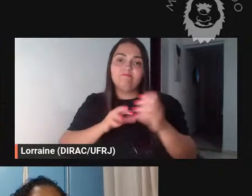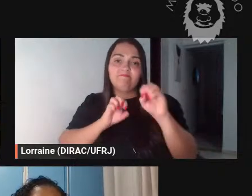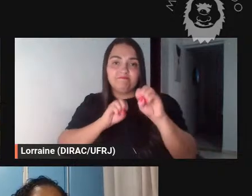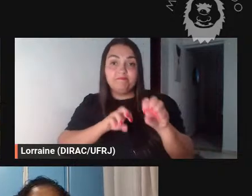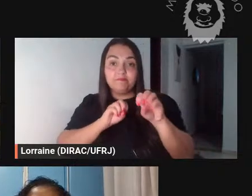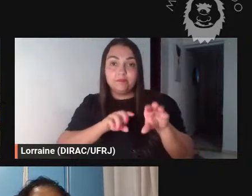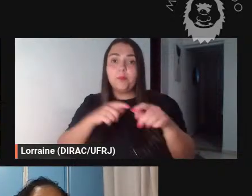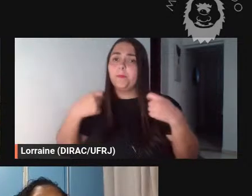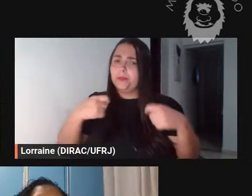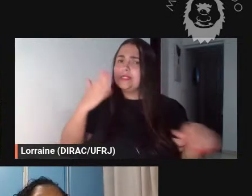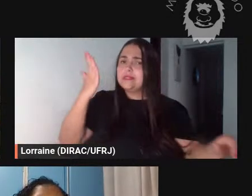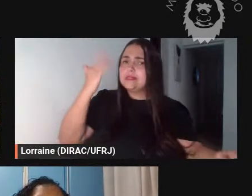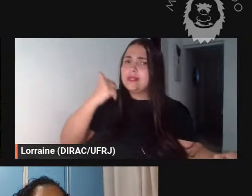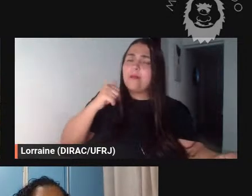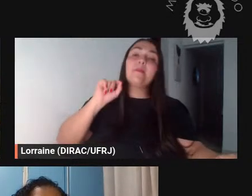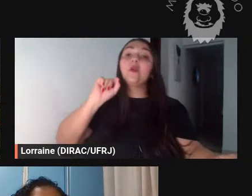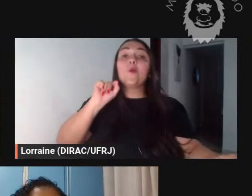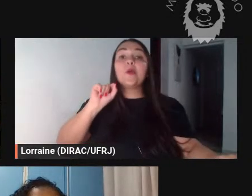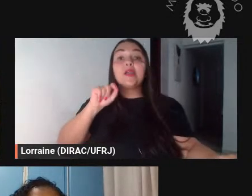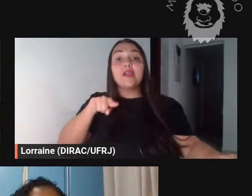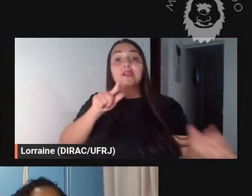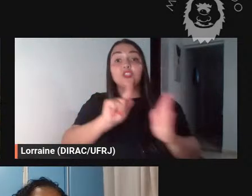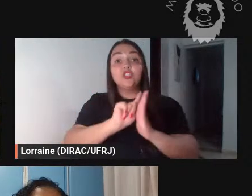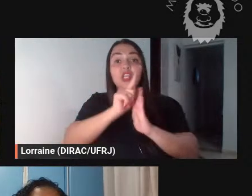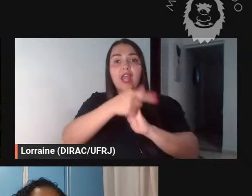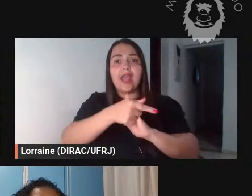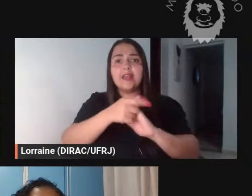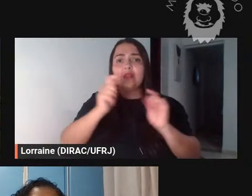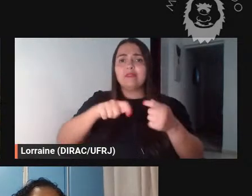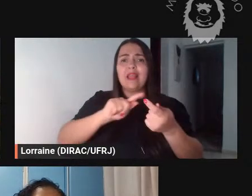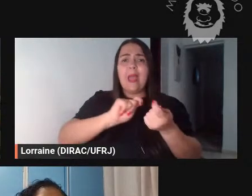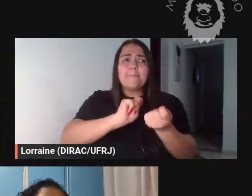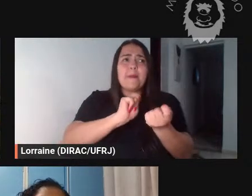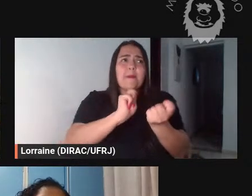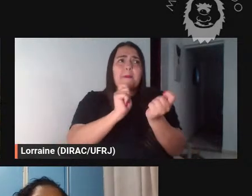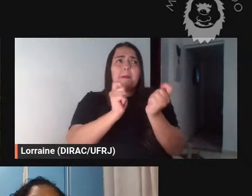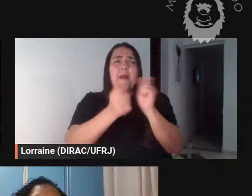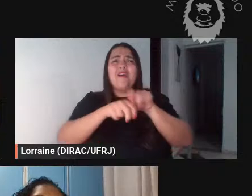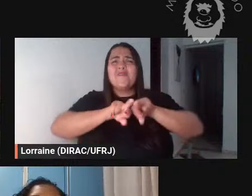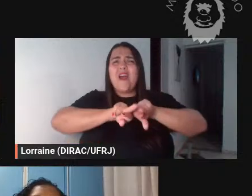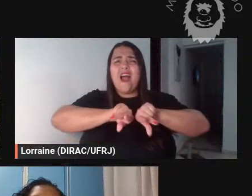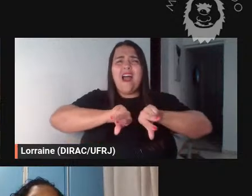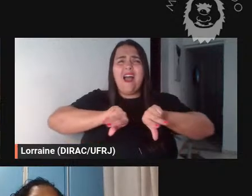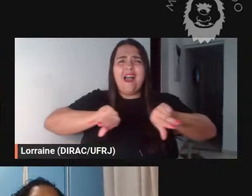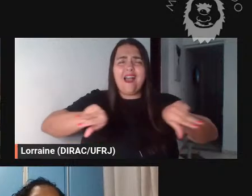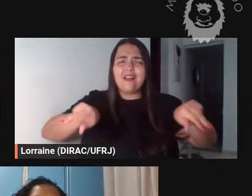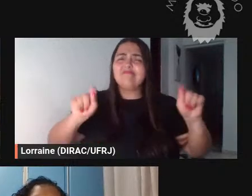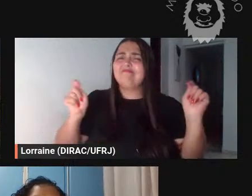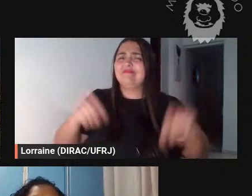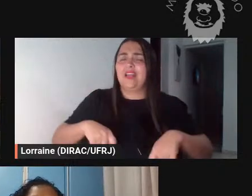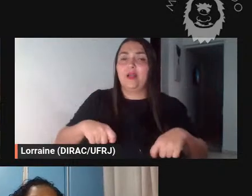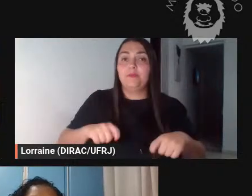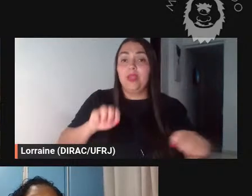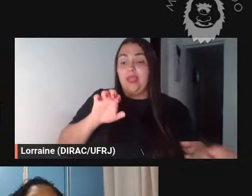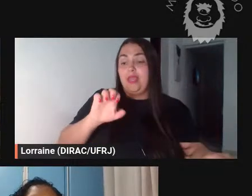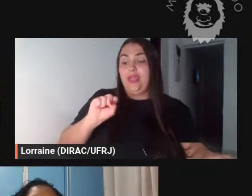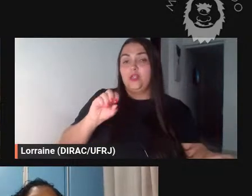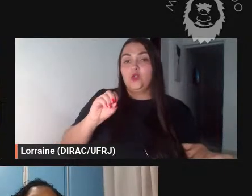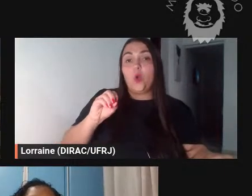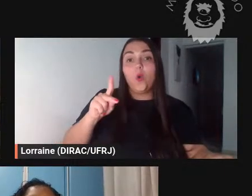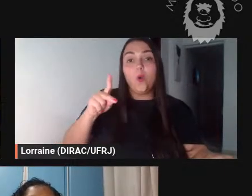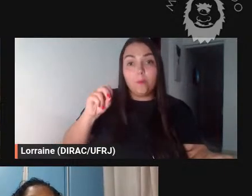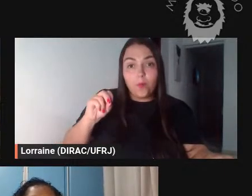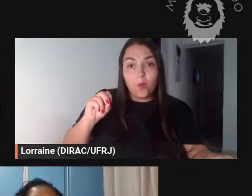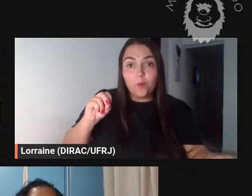aproveitar esse gênero tão versátil porque as edições de Exoco as